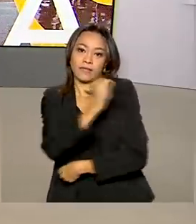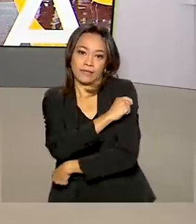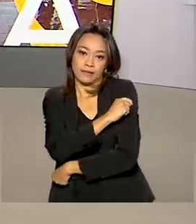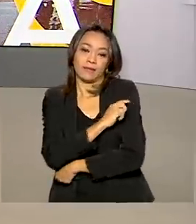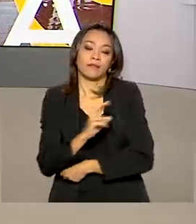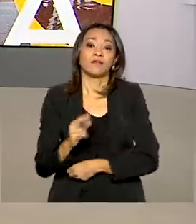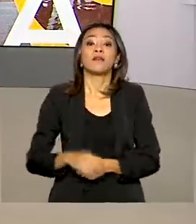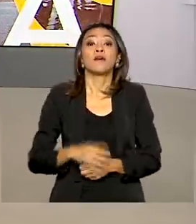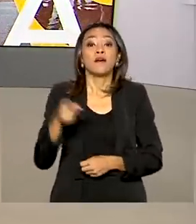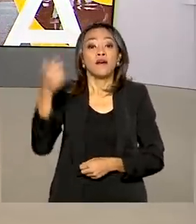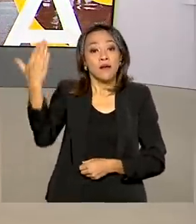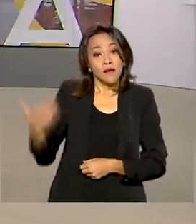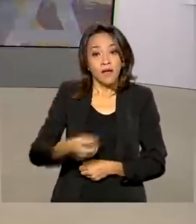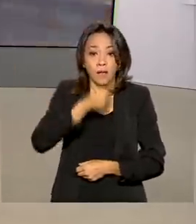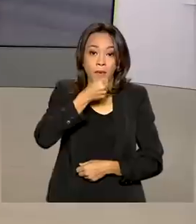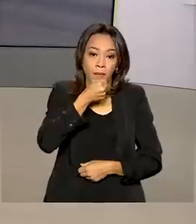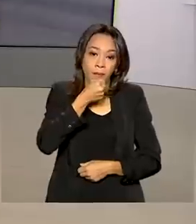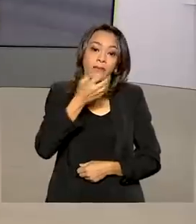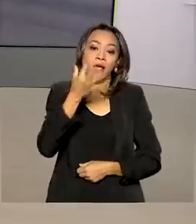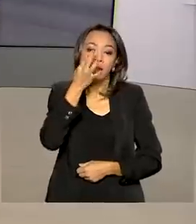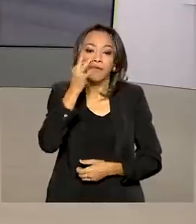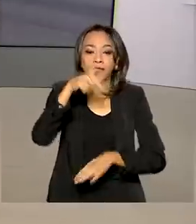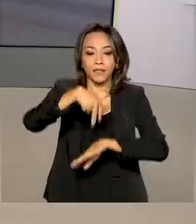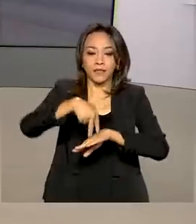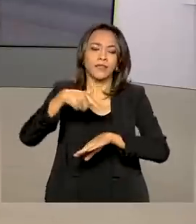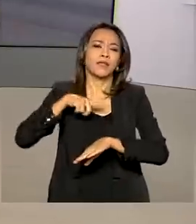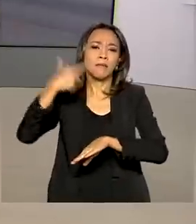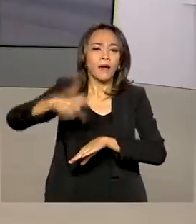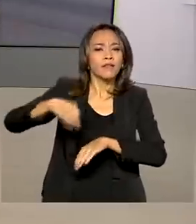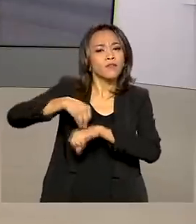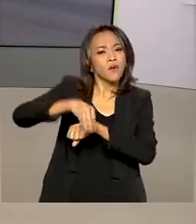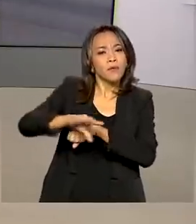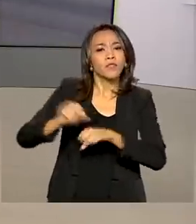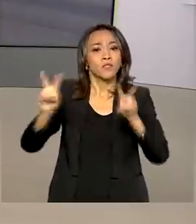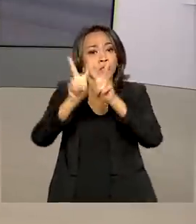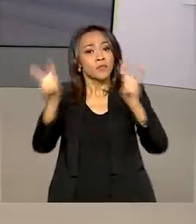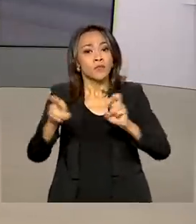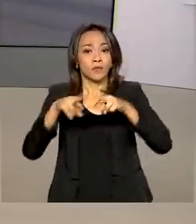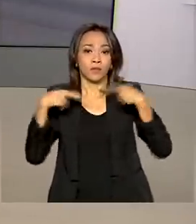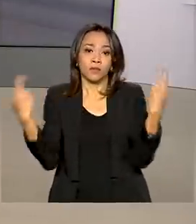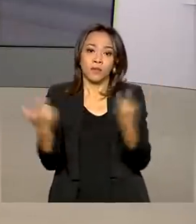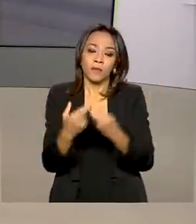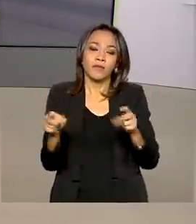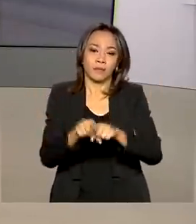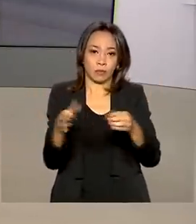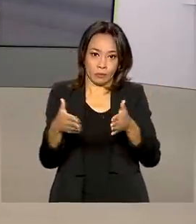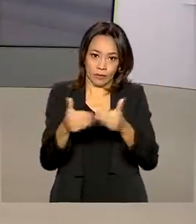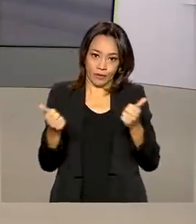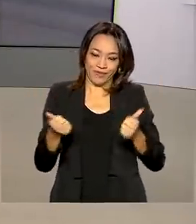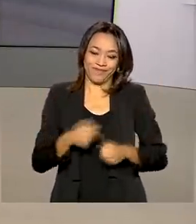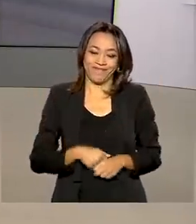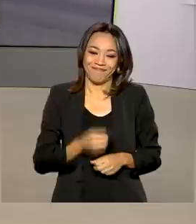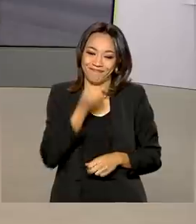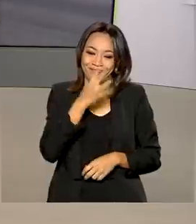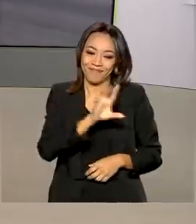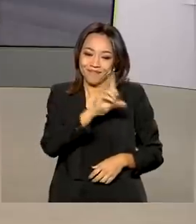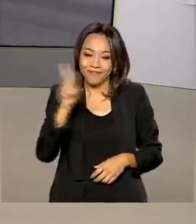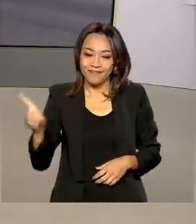A repórter Márcia Fernandes está lá na Anvisa, tem mais informações sobre essa reunião e os pedidos, né Márcia? Bom dia.